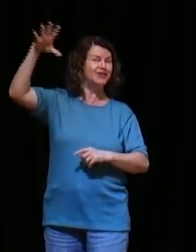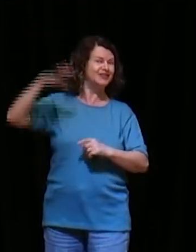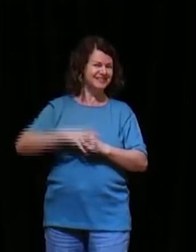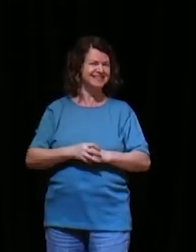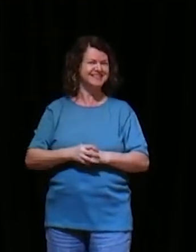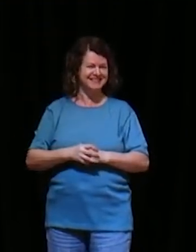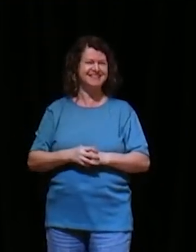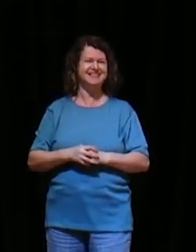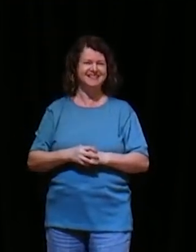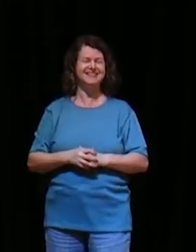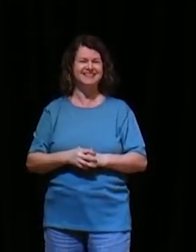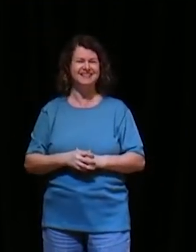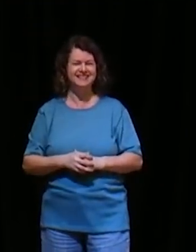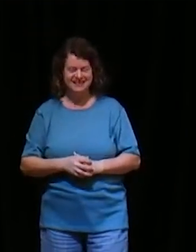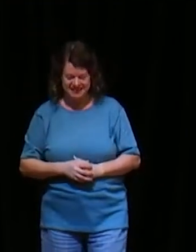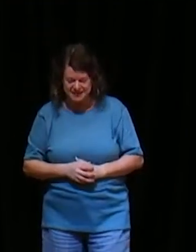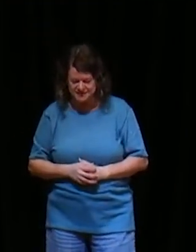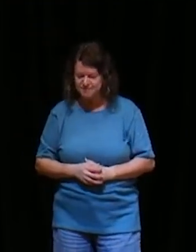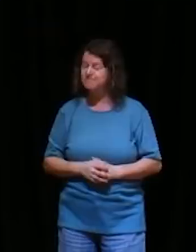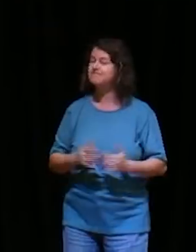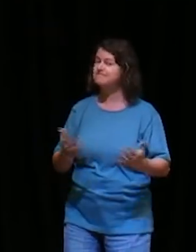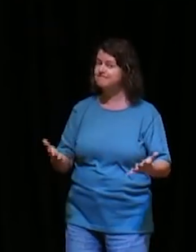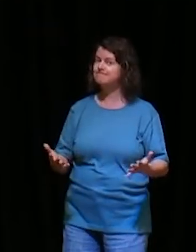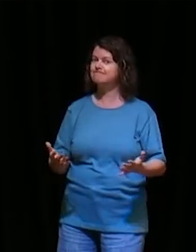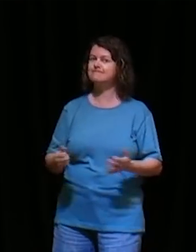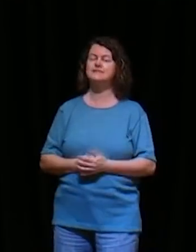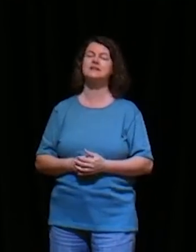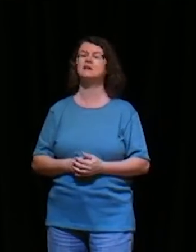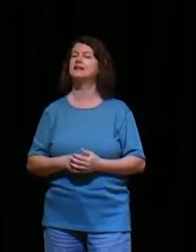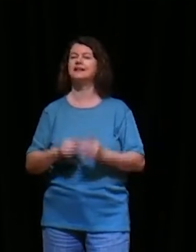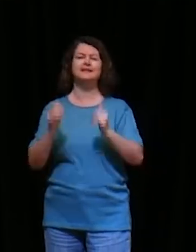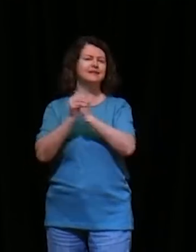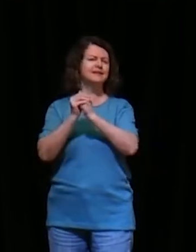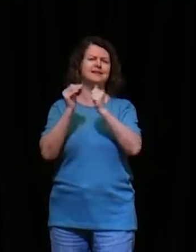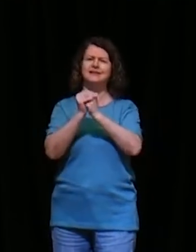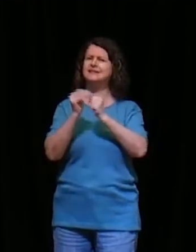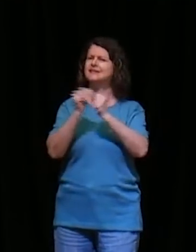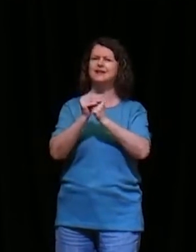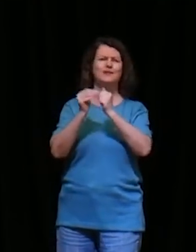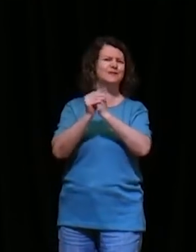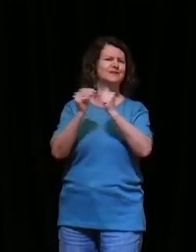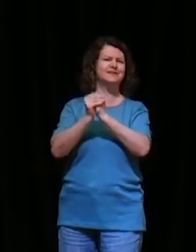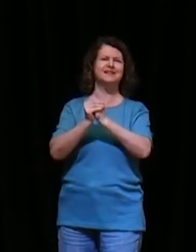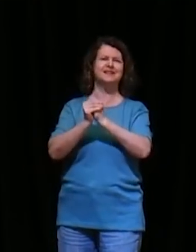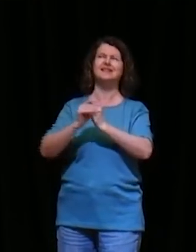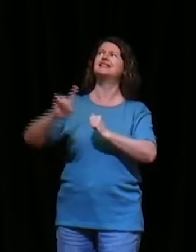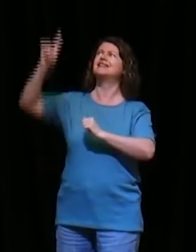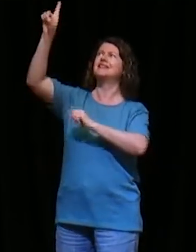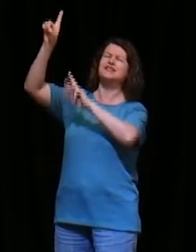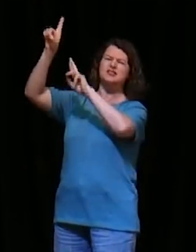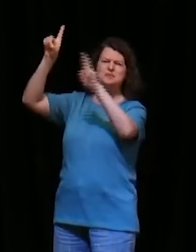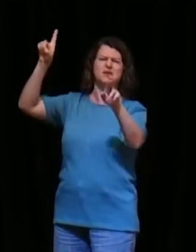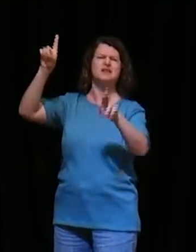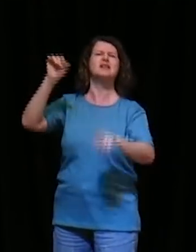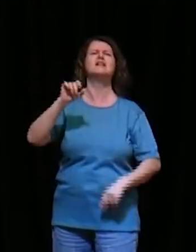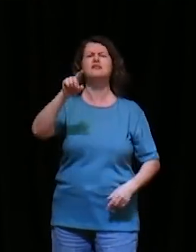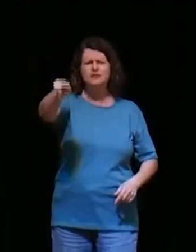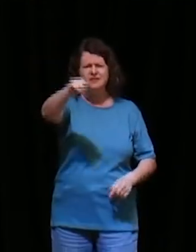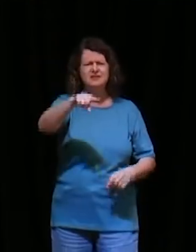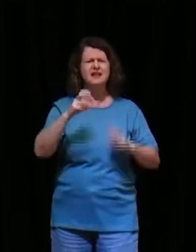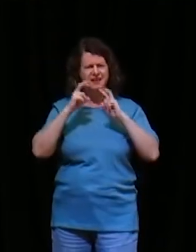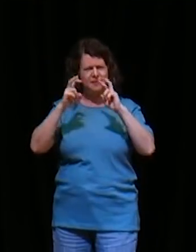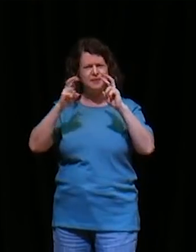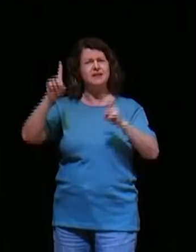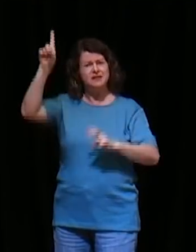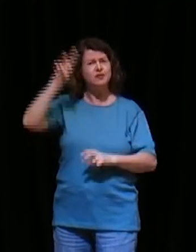então querido, não há uma oração, que não encontre em Deus, resposta, se você clamar, Deus vai responder,